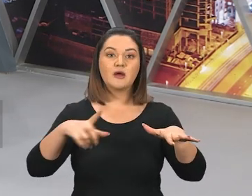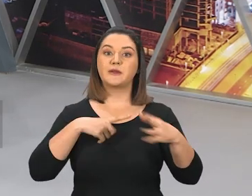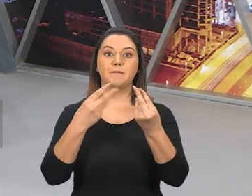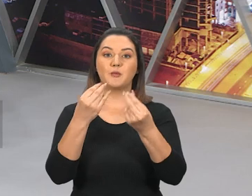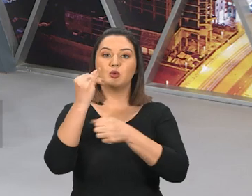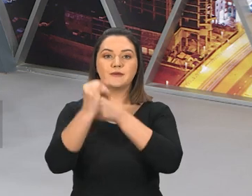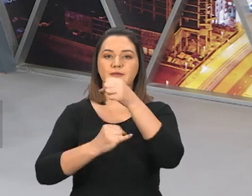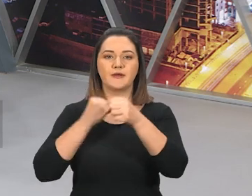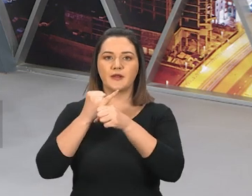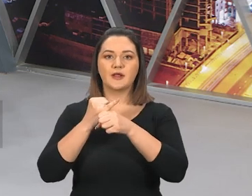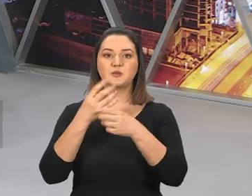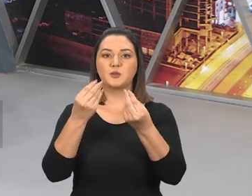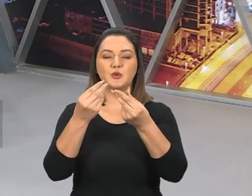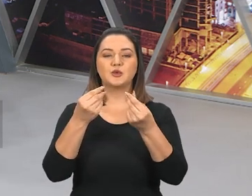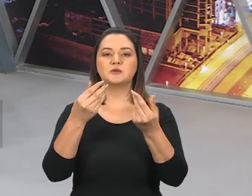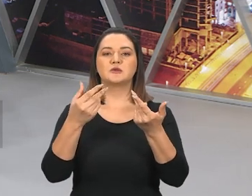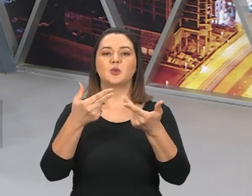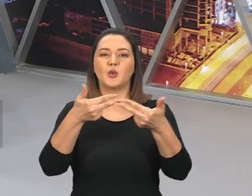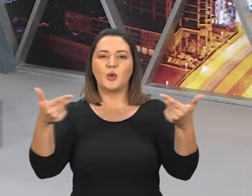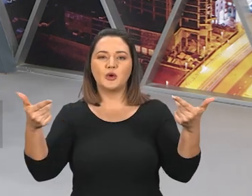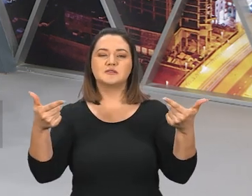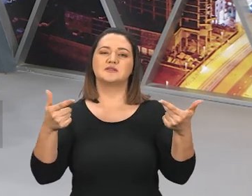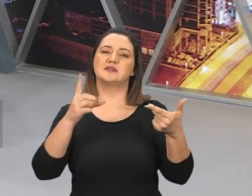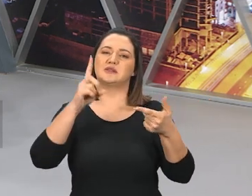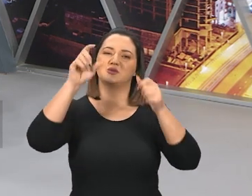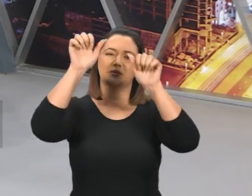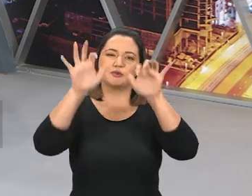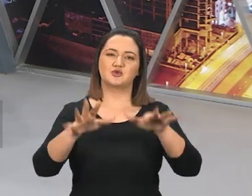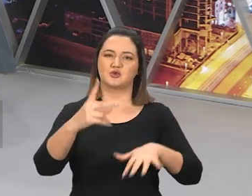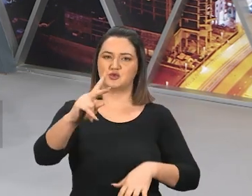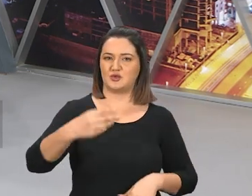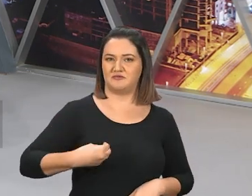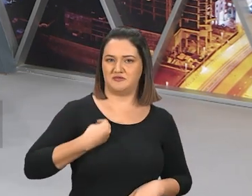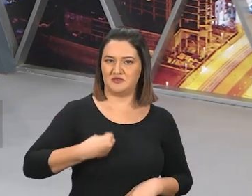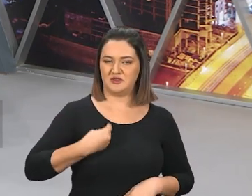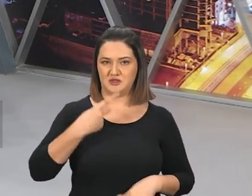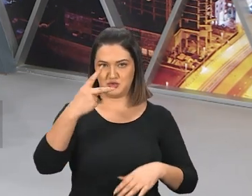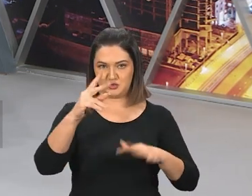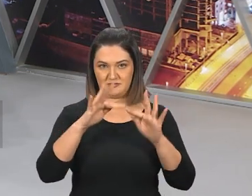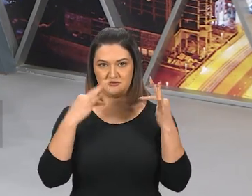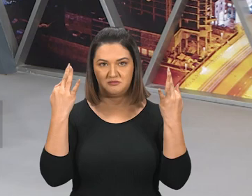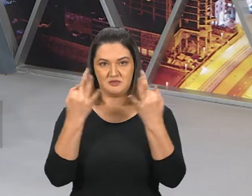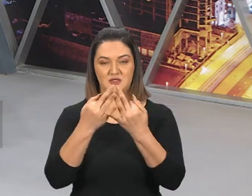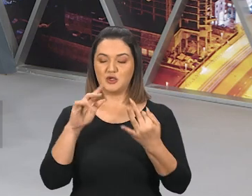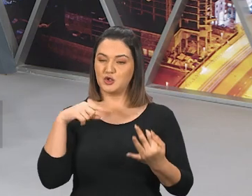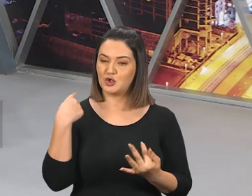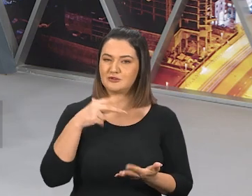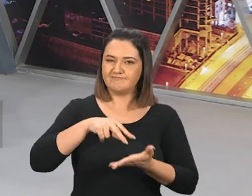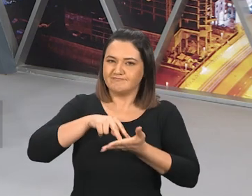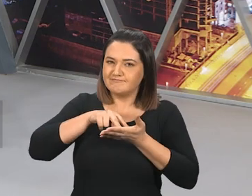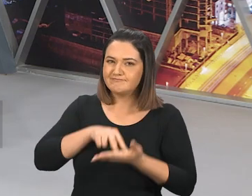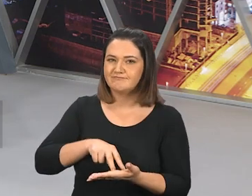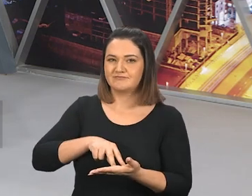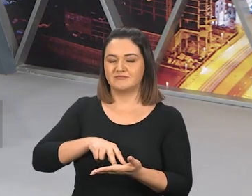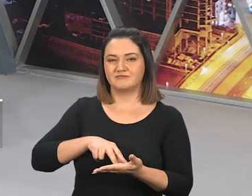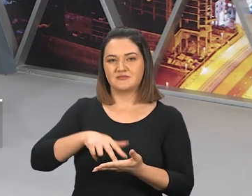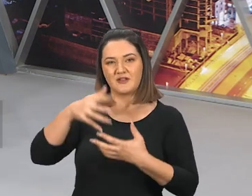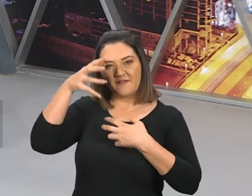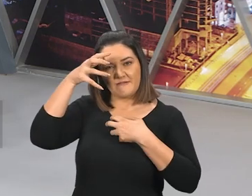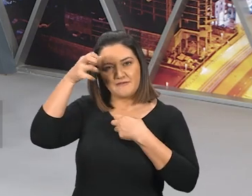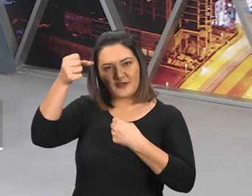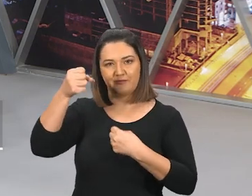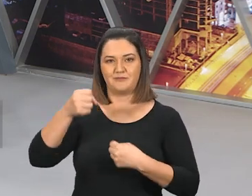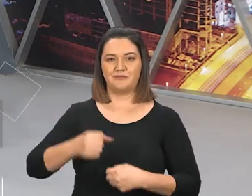online, muita coisa digital, Deus abençoe você, Deus abençoe sua casa, e permaneçamos firmes nessa fé,